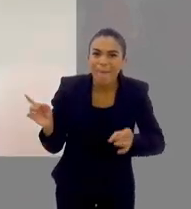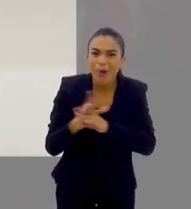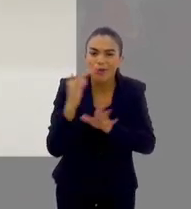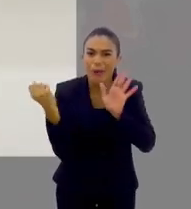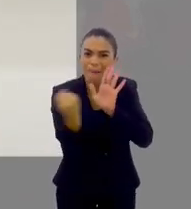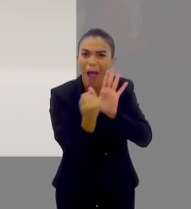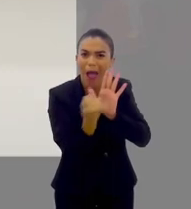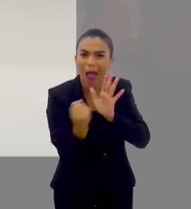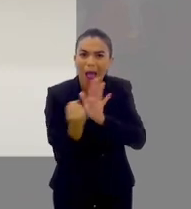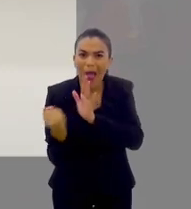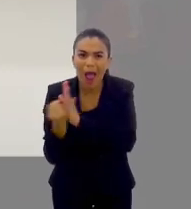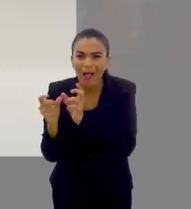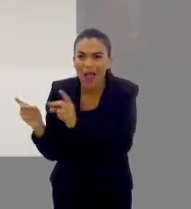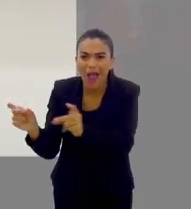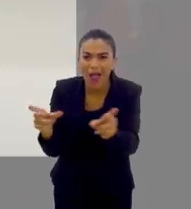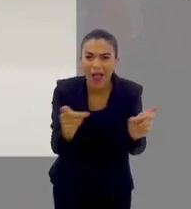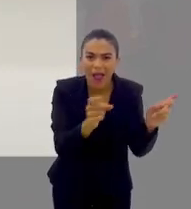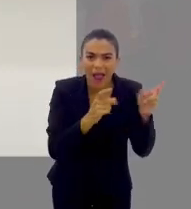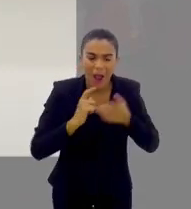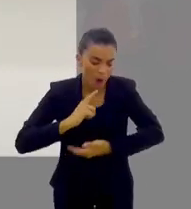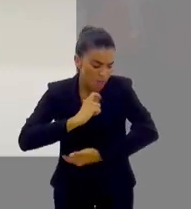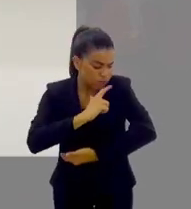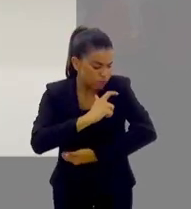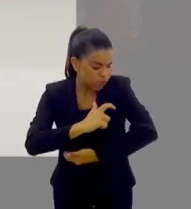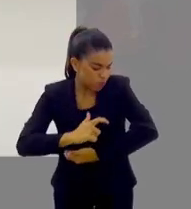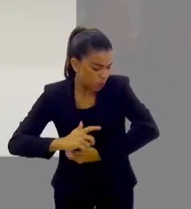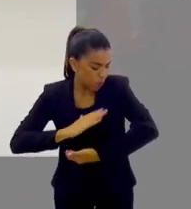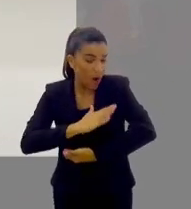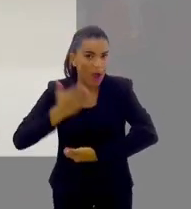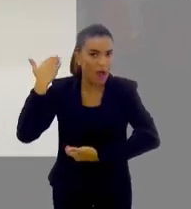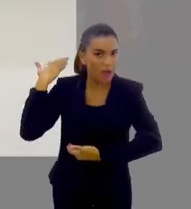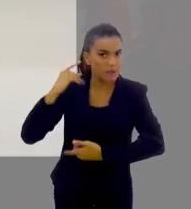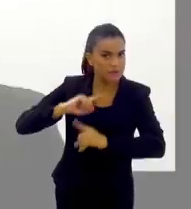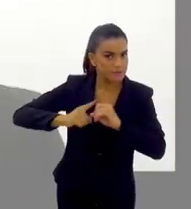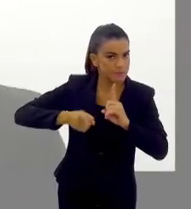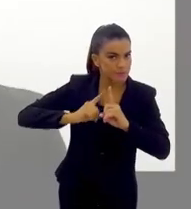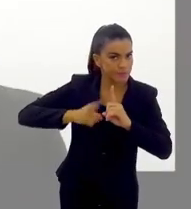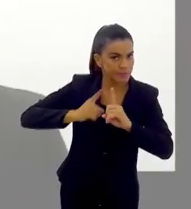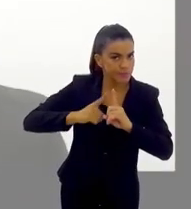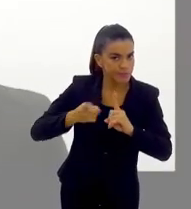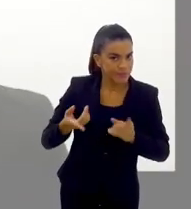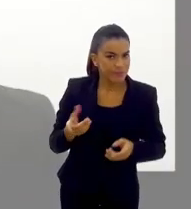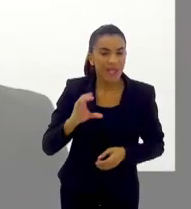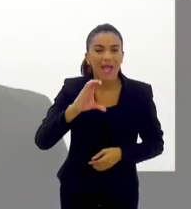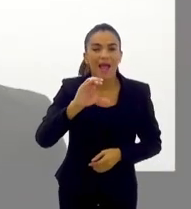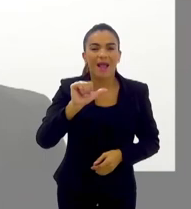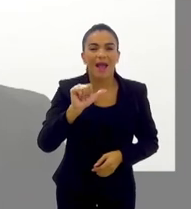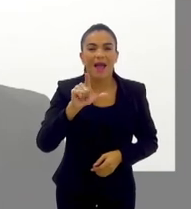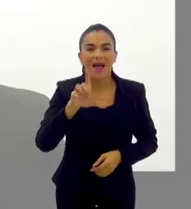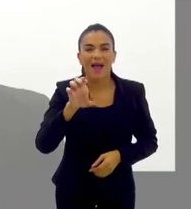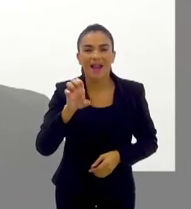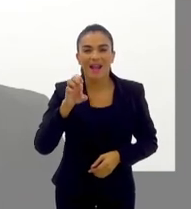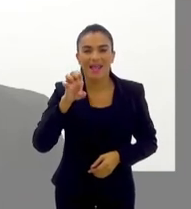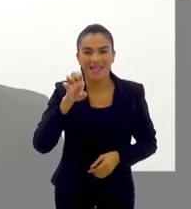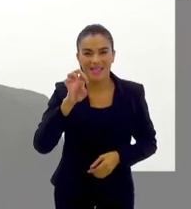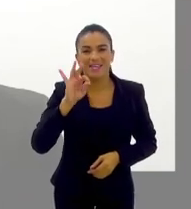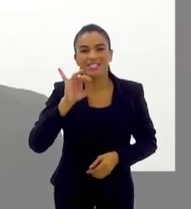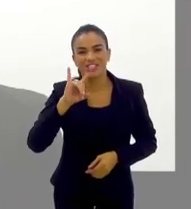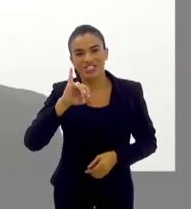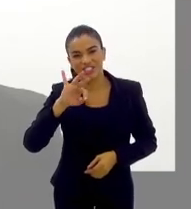né, tem marcas a partir de 2 meses, 3 meses, que antigamente não existia, né, e caridina, né, que é o nome